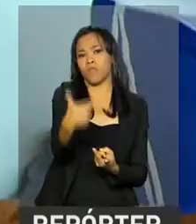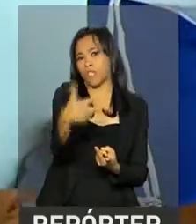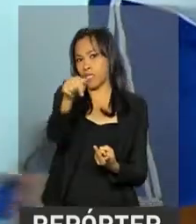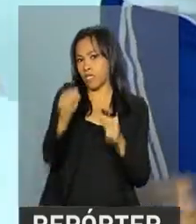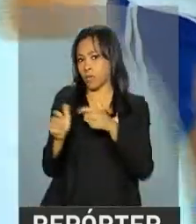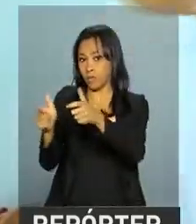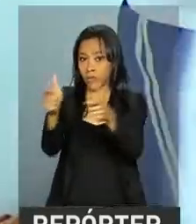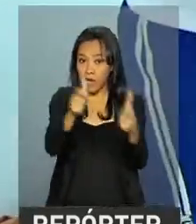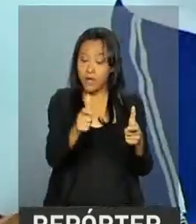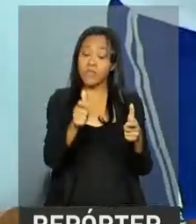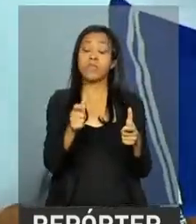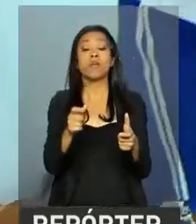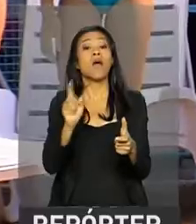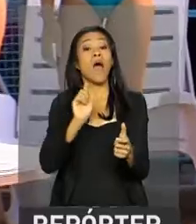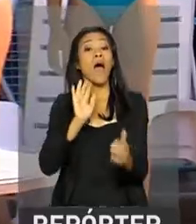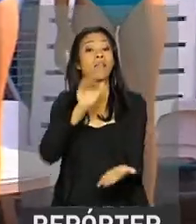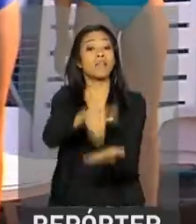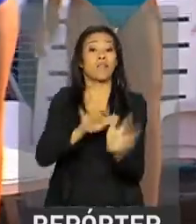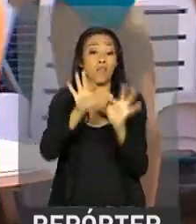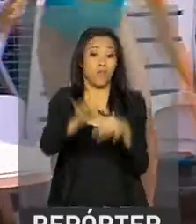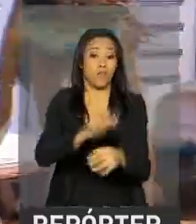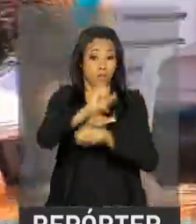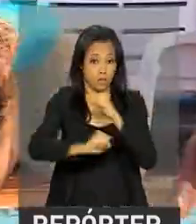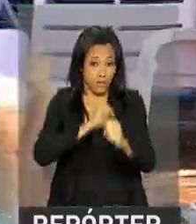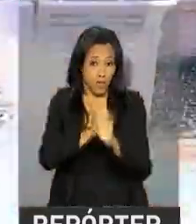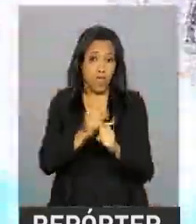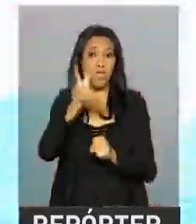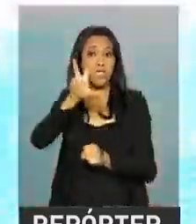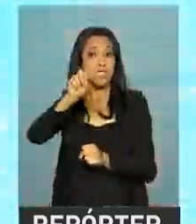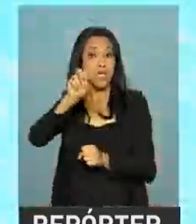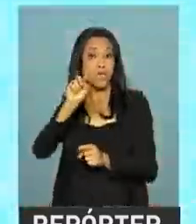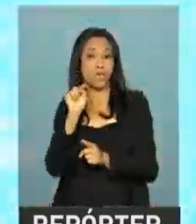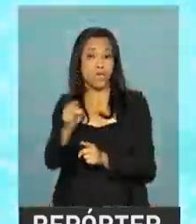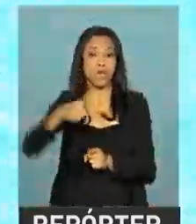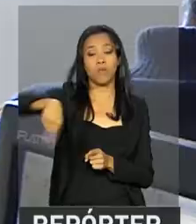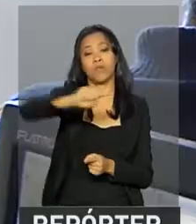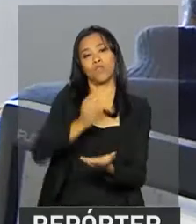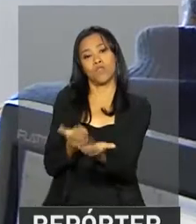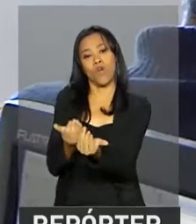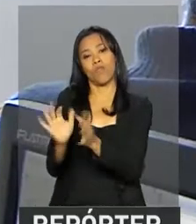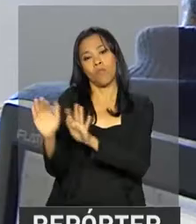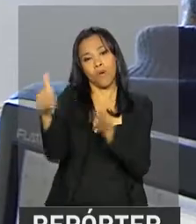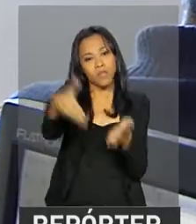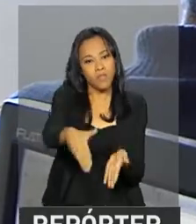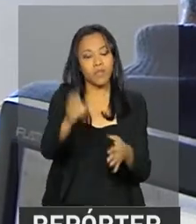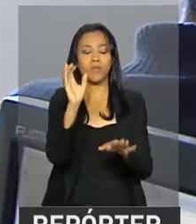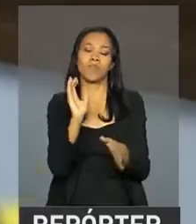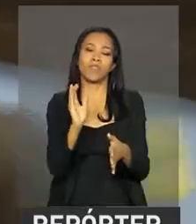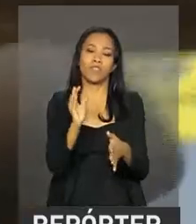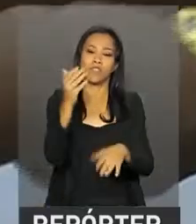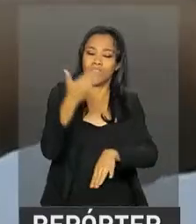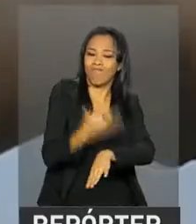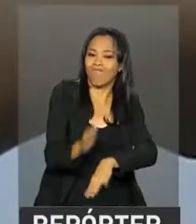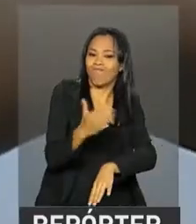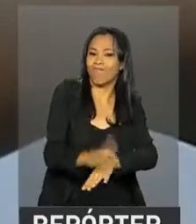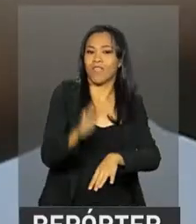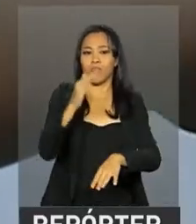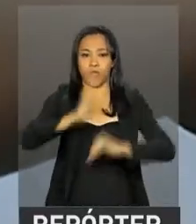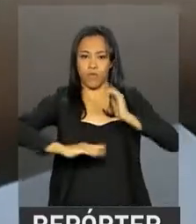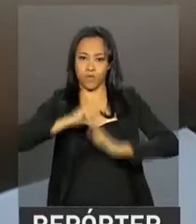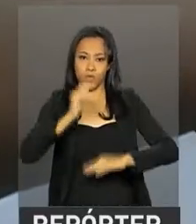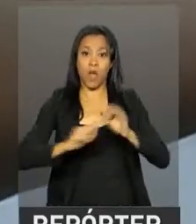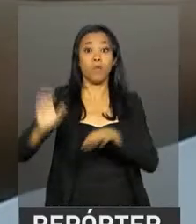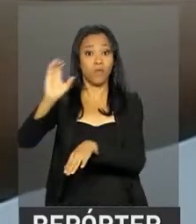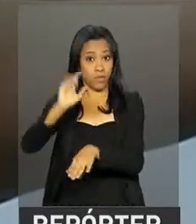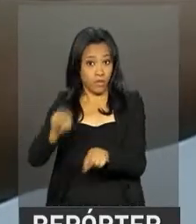é que até o final do ano, 50 mil jovens participem de atividades esportivas e de capacitação profissional. E as famílias